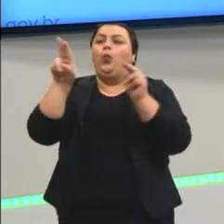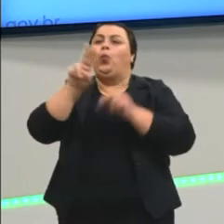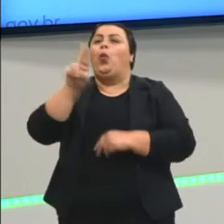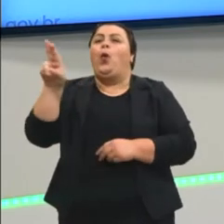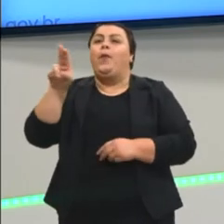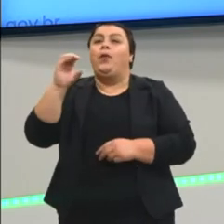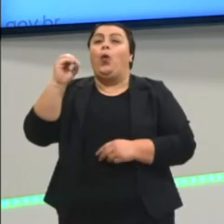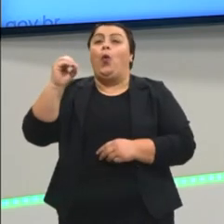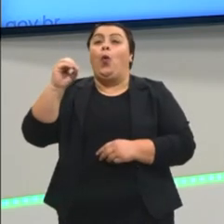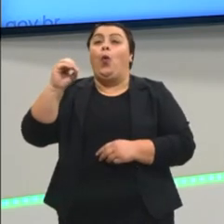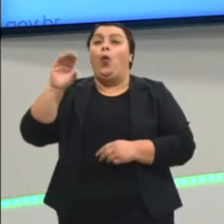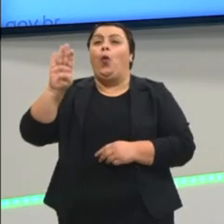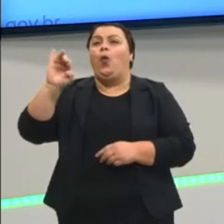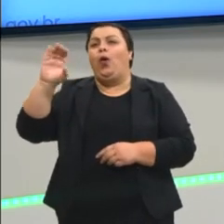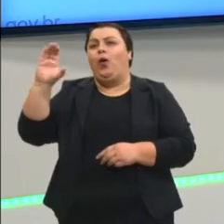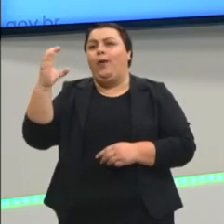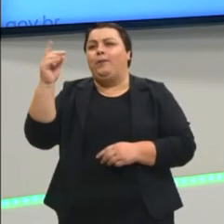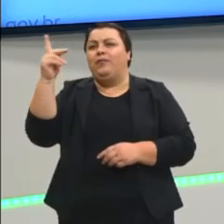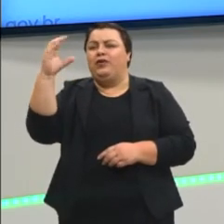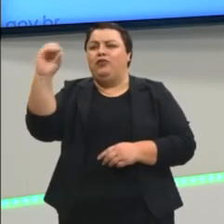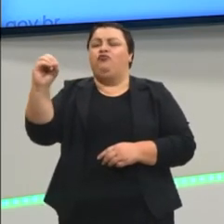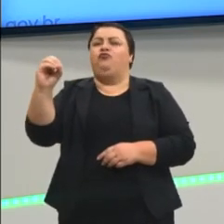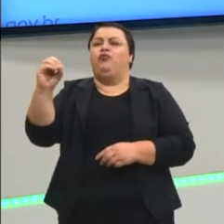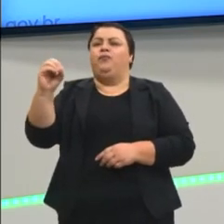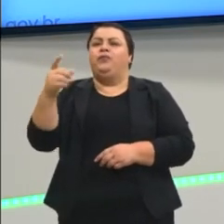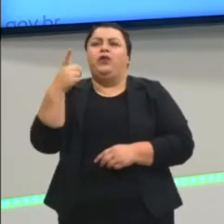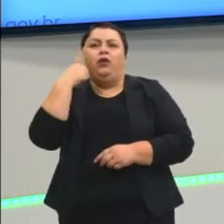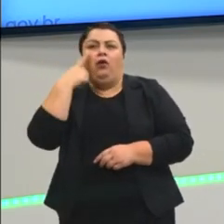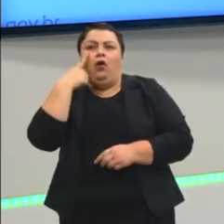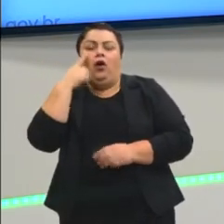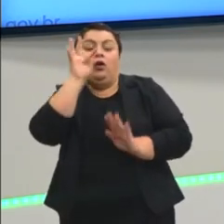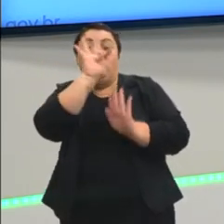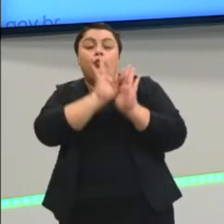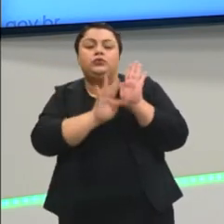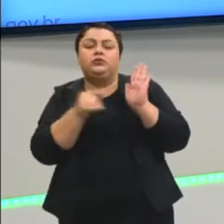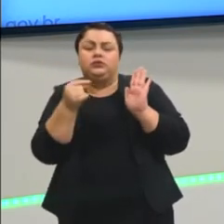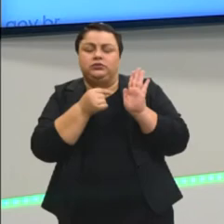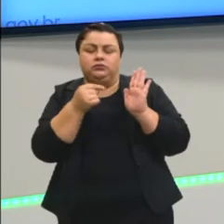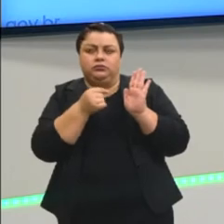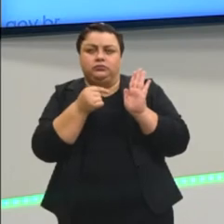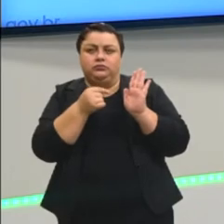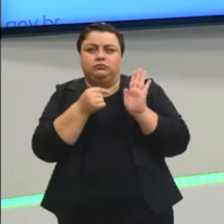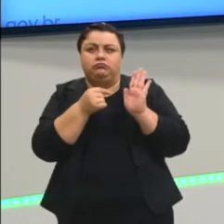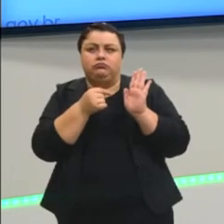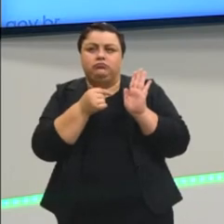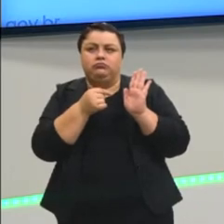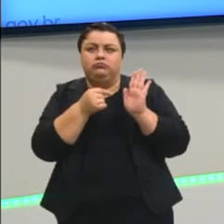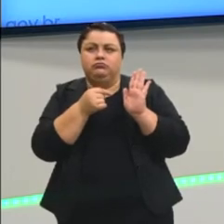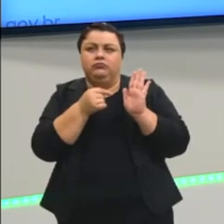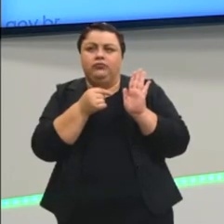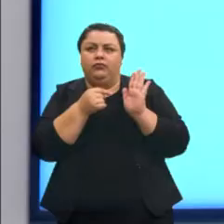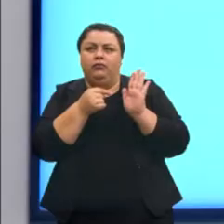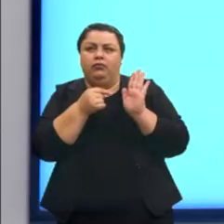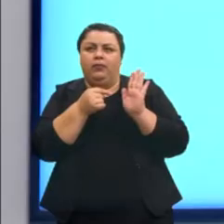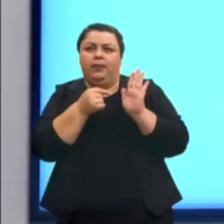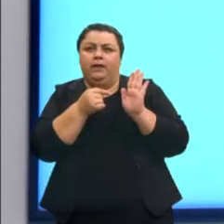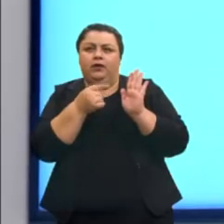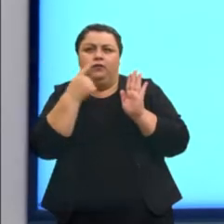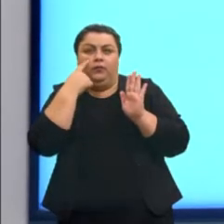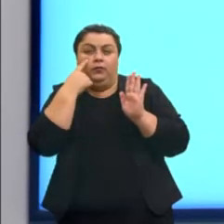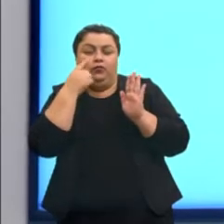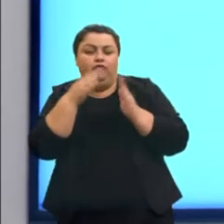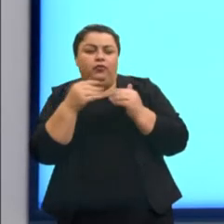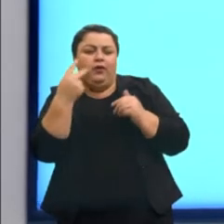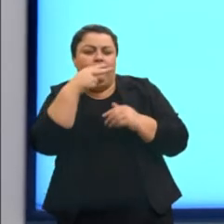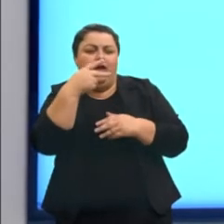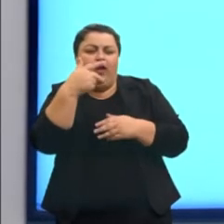um cartoon do Manuel Bandeira. e olhem o que diz ali o nosso texto. Pedi que a câmera foque no texto para os